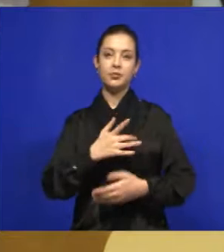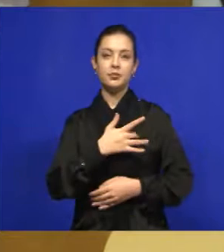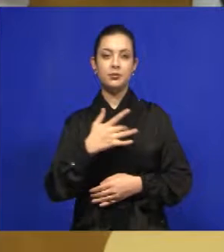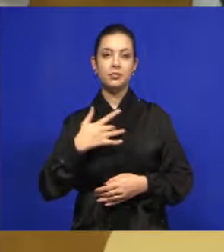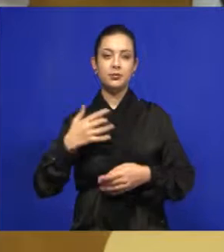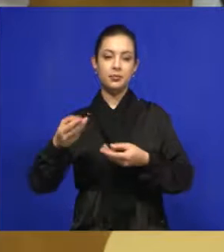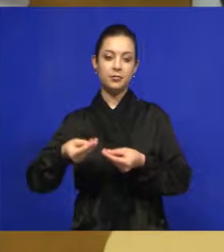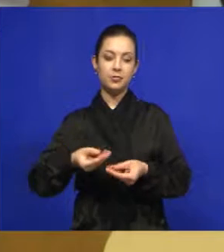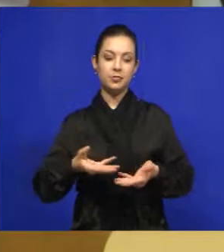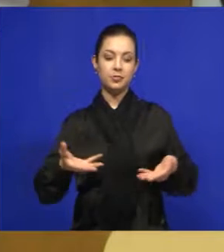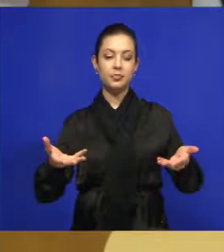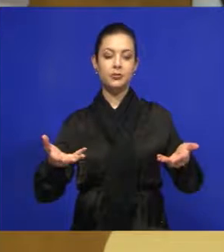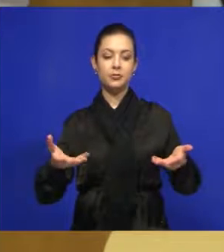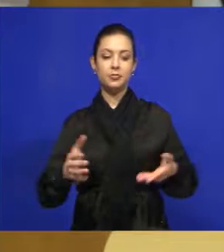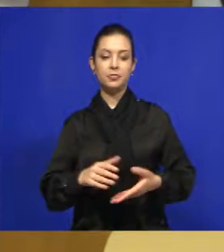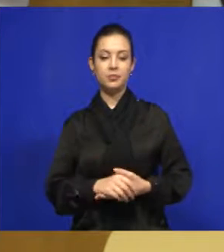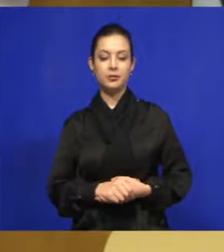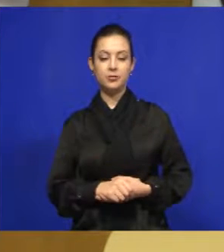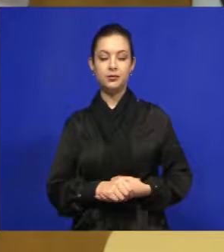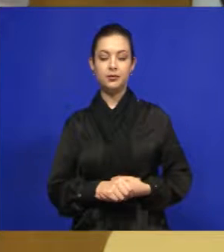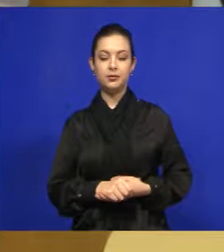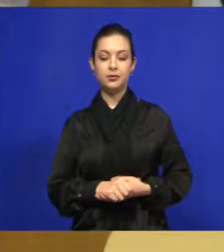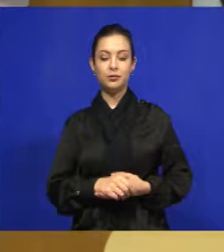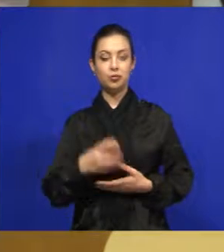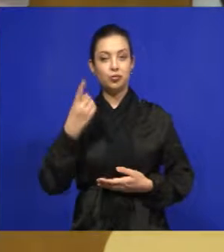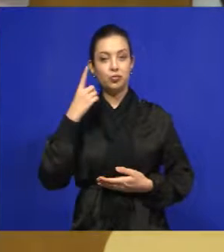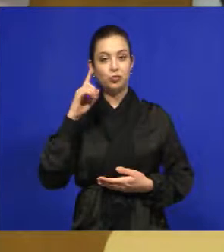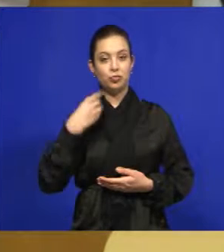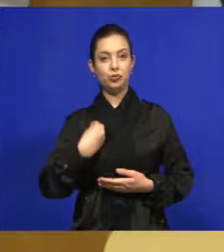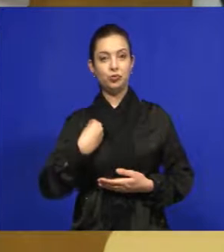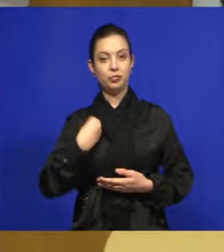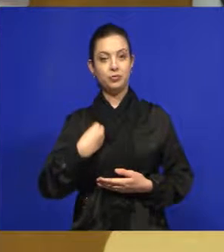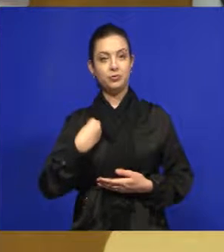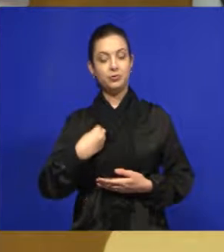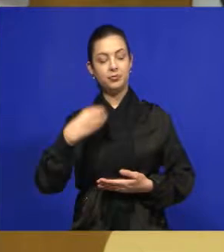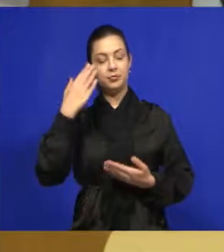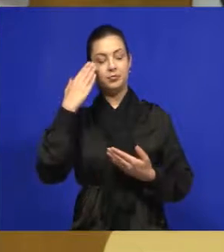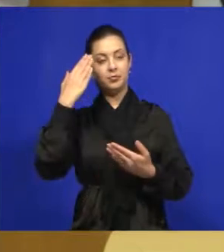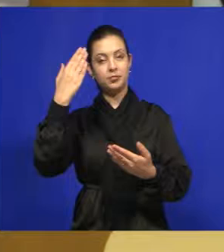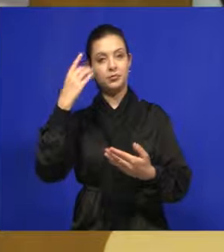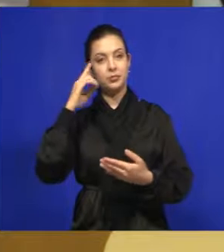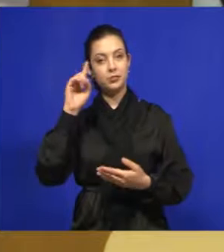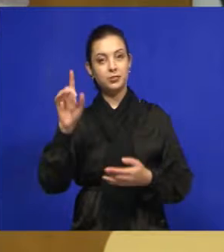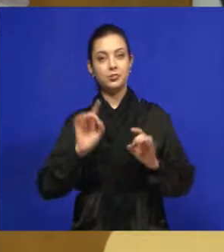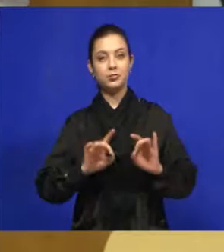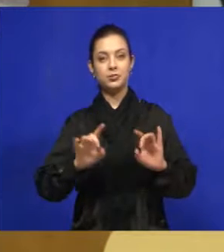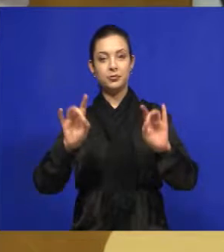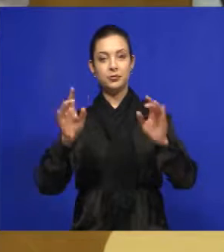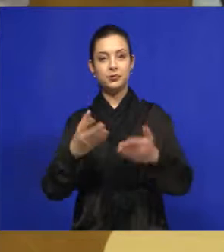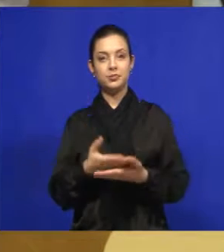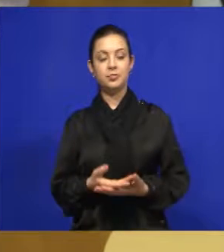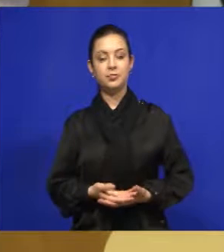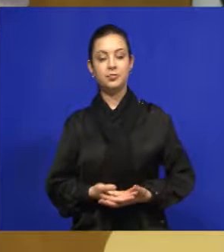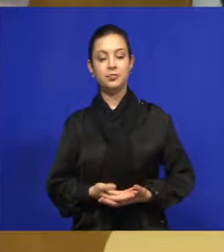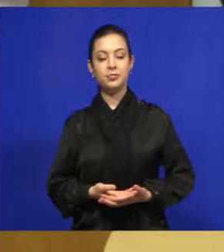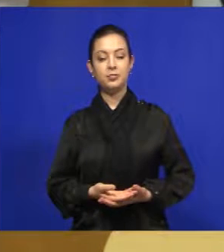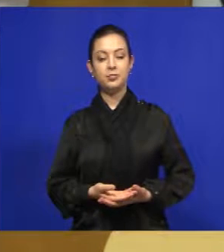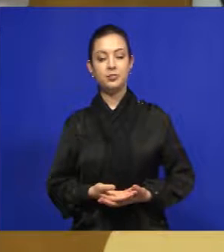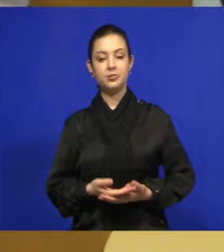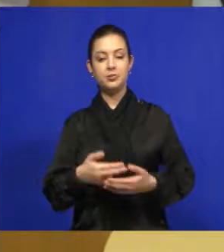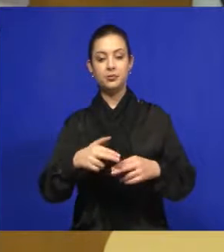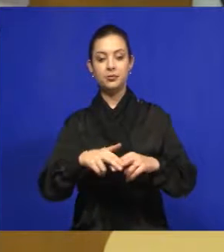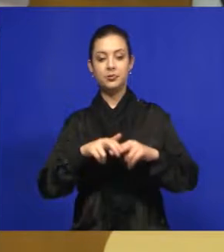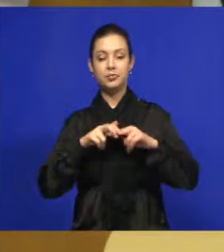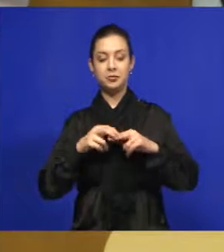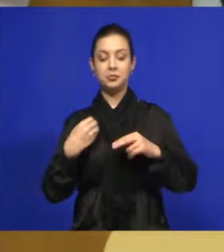saúde, tem nos dado mais um dia de vida, tem feito mais este dia para nós e é